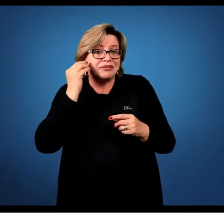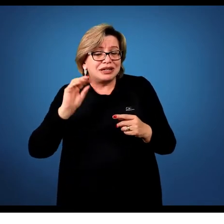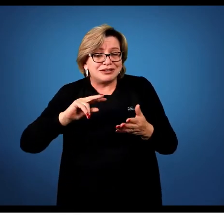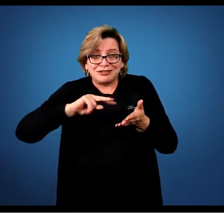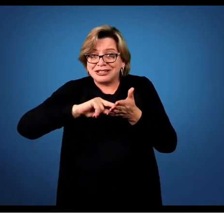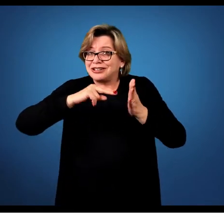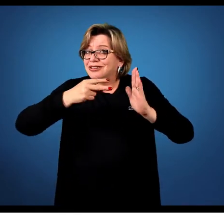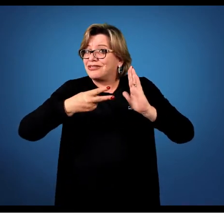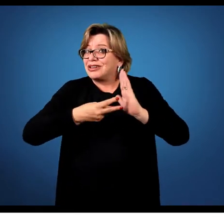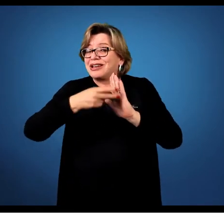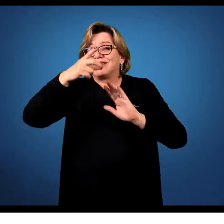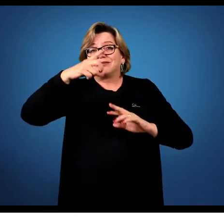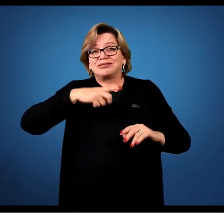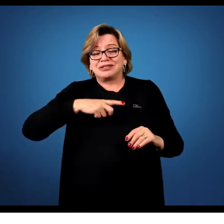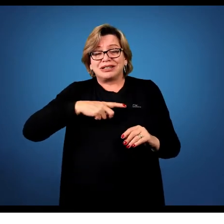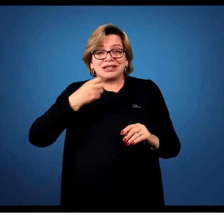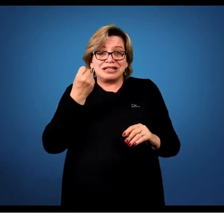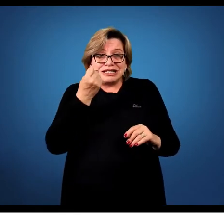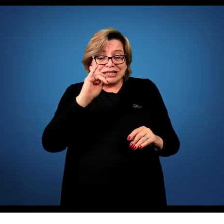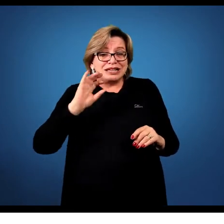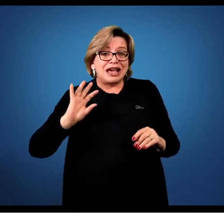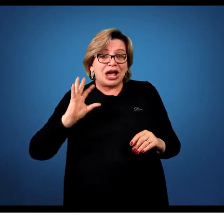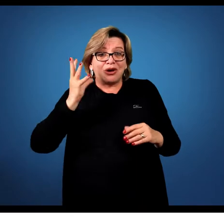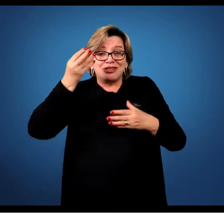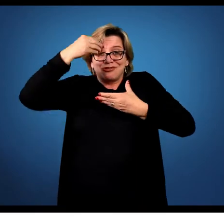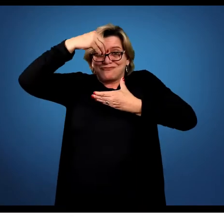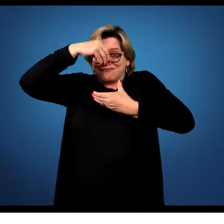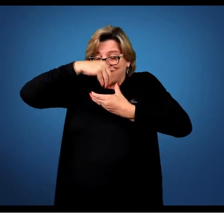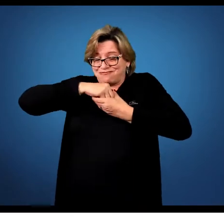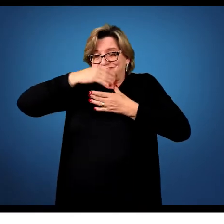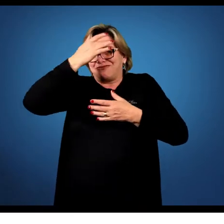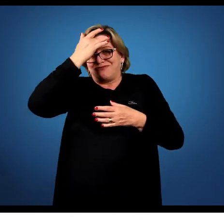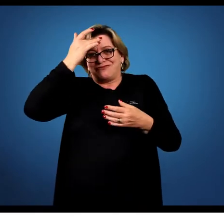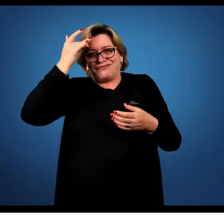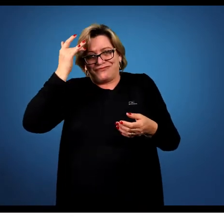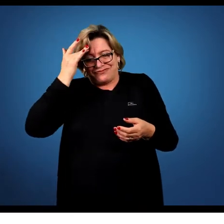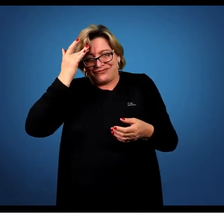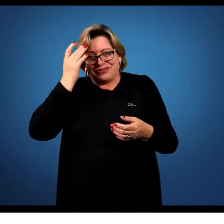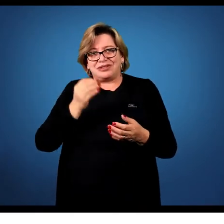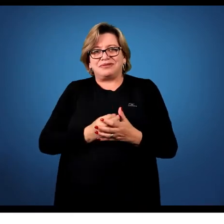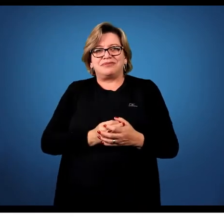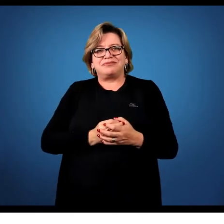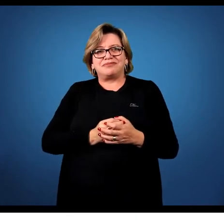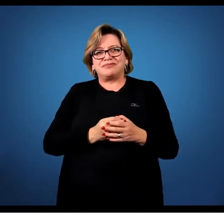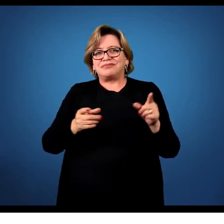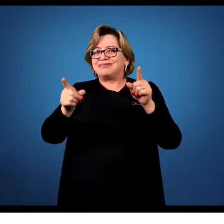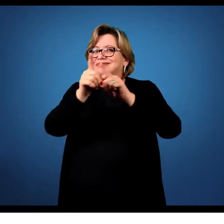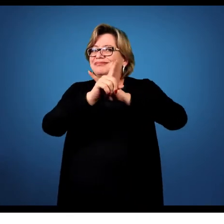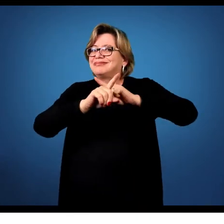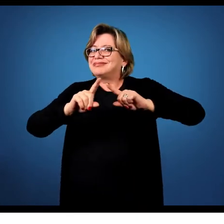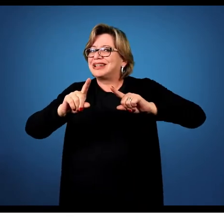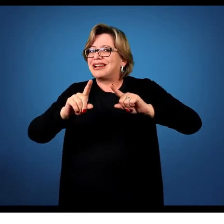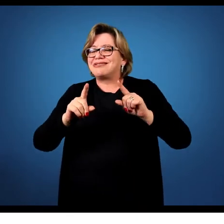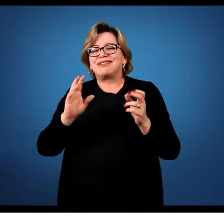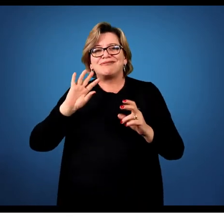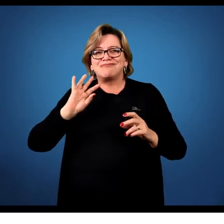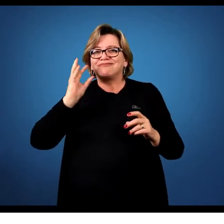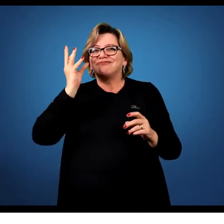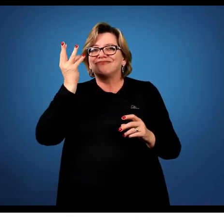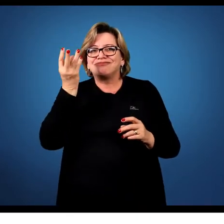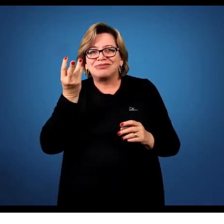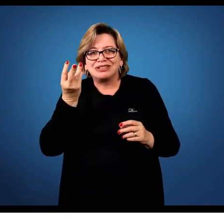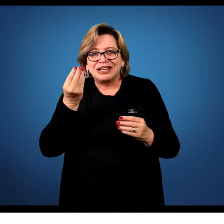que realmente elas aconteceram no indivíduo que as recebe. Sim. Não vai ser possível que elas